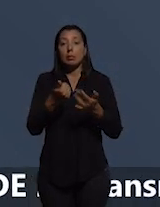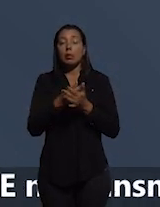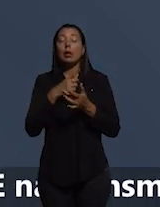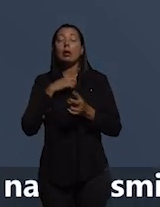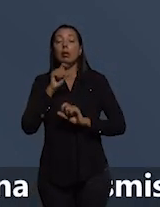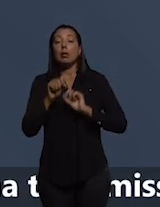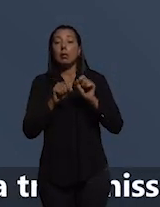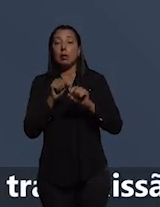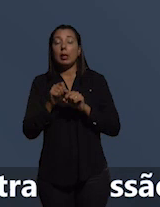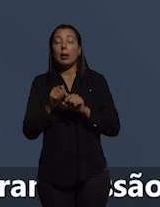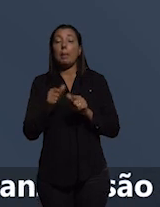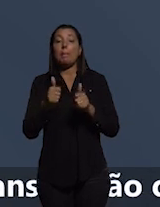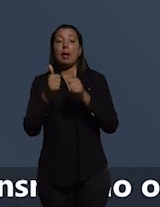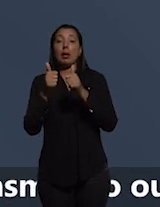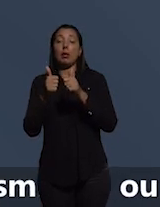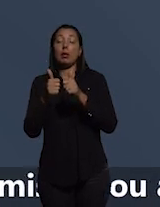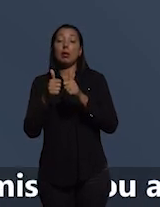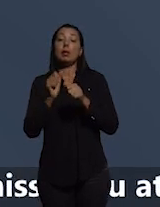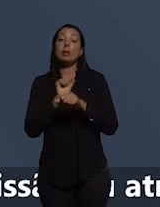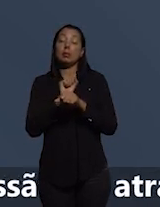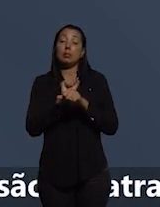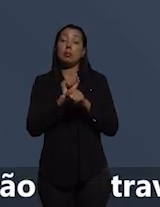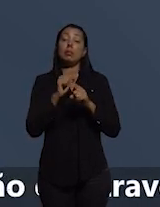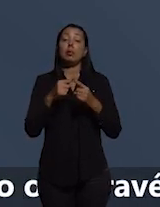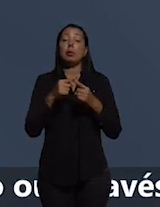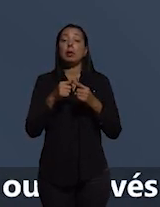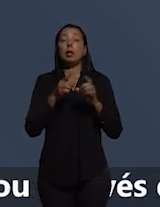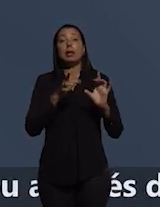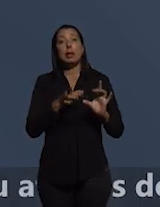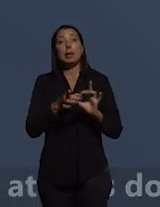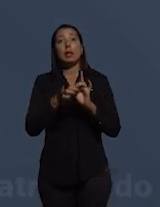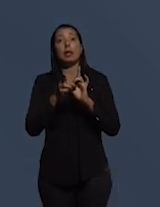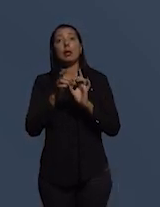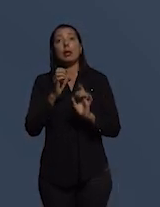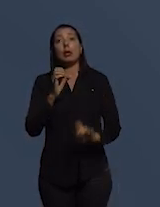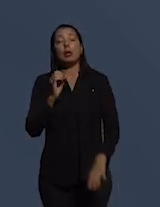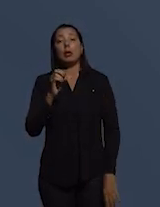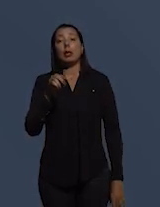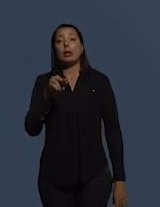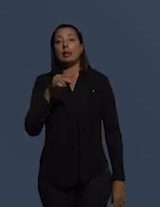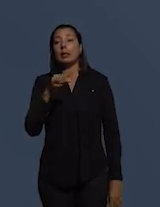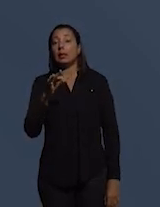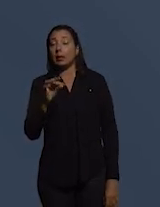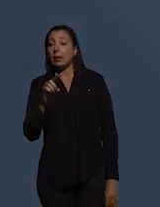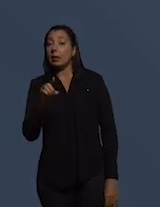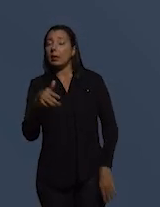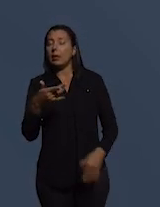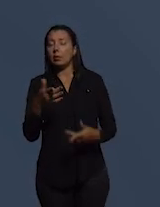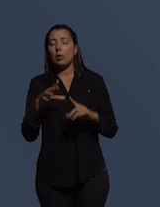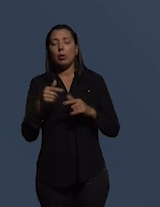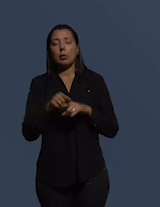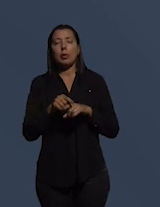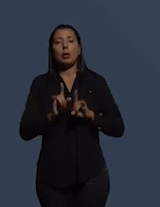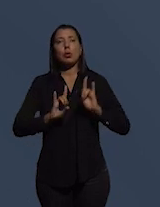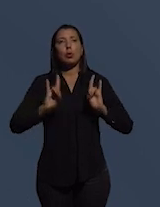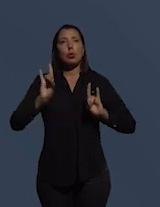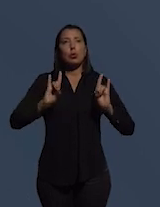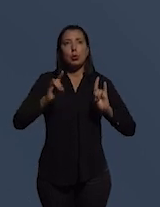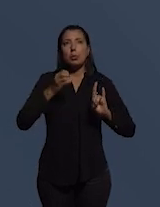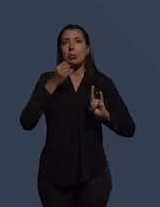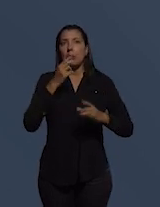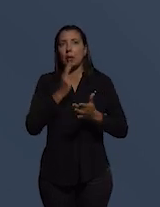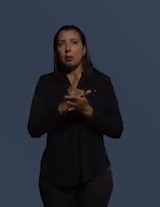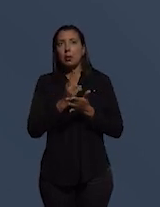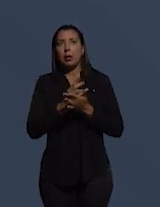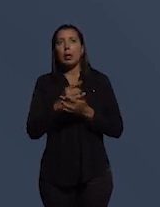está indo muito melhor do que esperado porque eles se aliaram ao OCDE e a outros esforços o Chile está indo bastante bem o